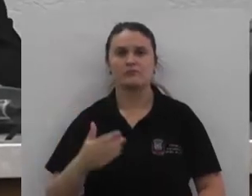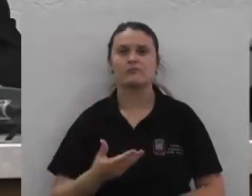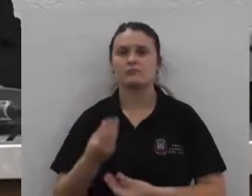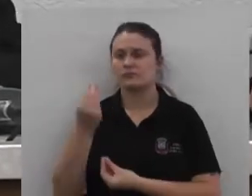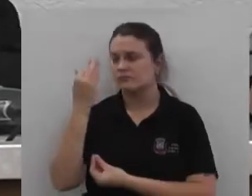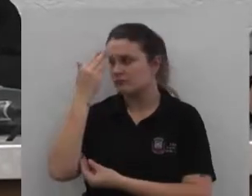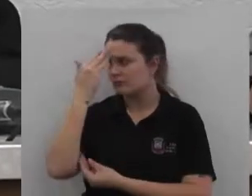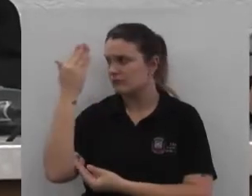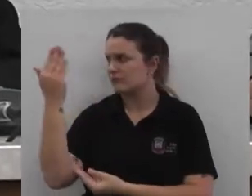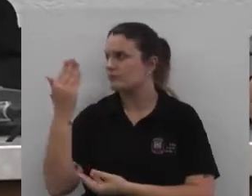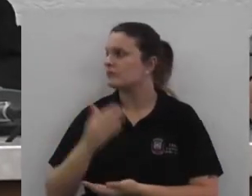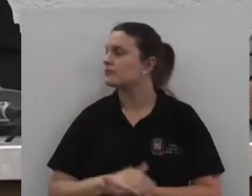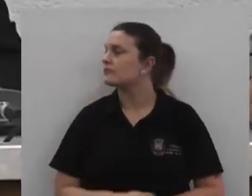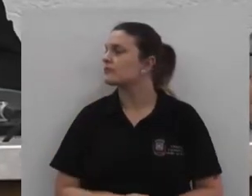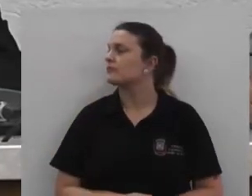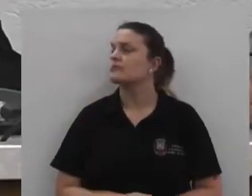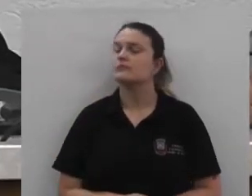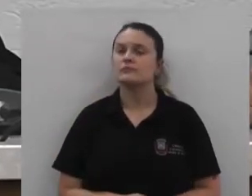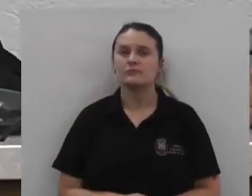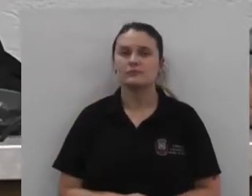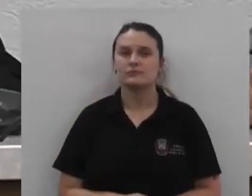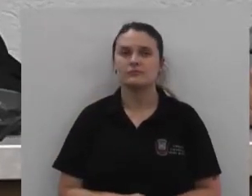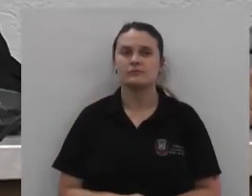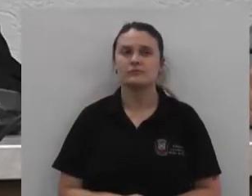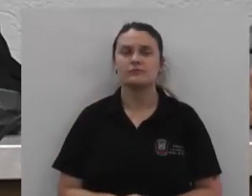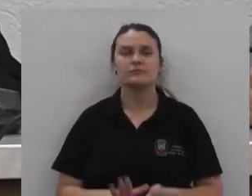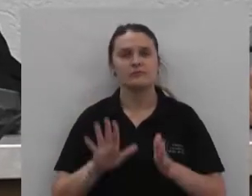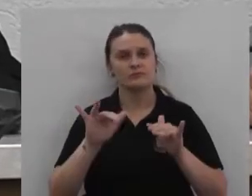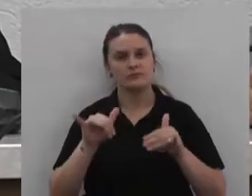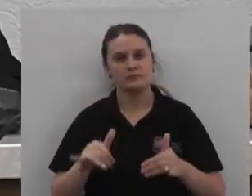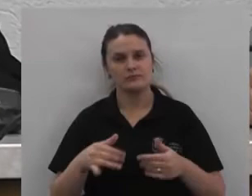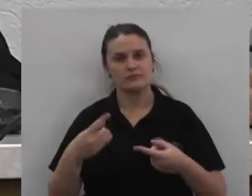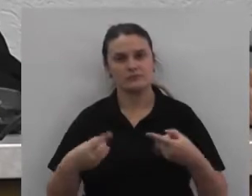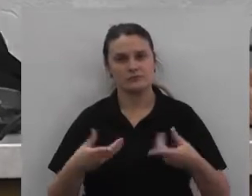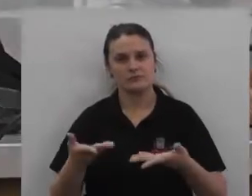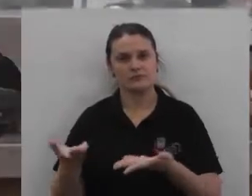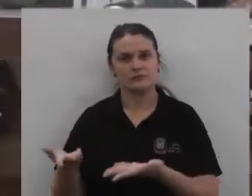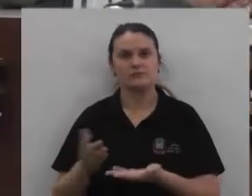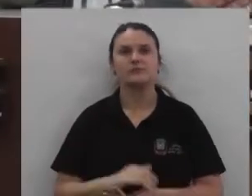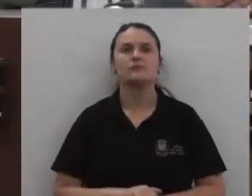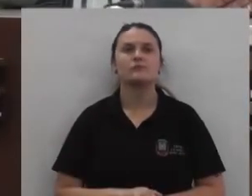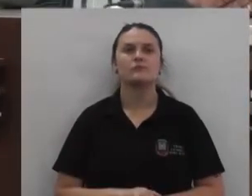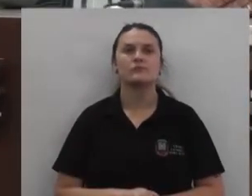Desde já agradeço Fim do expediente, senhor presidente